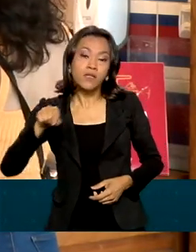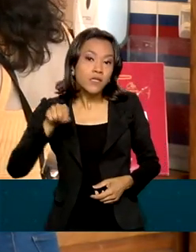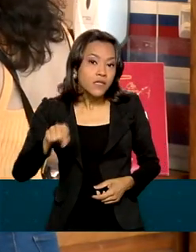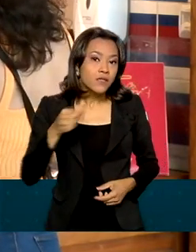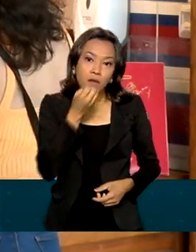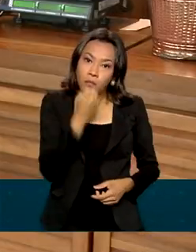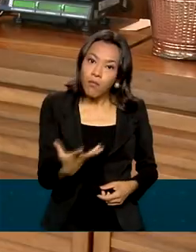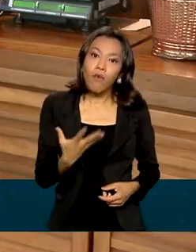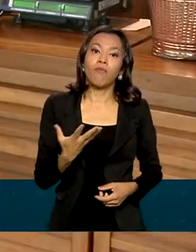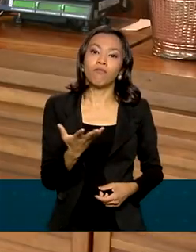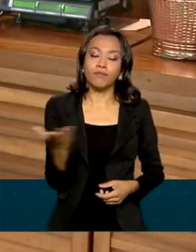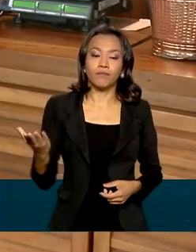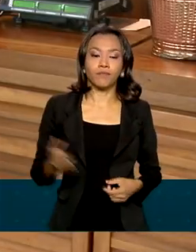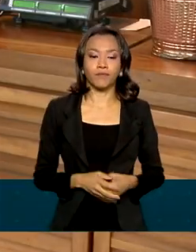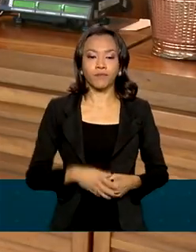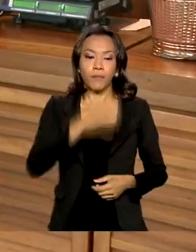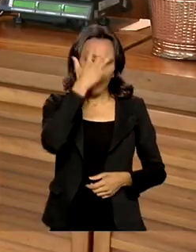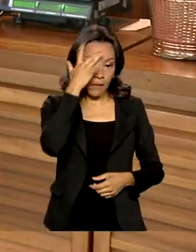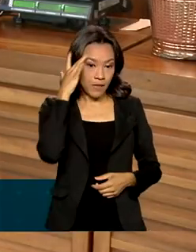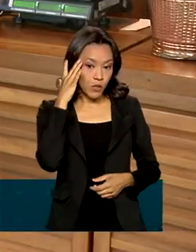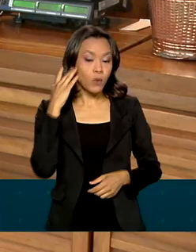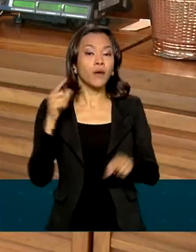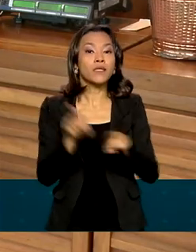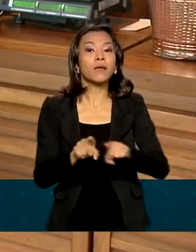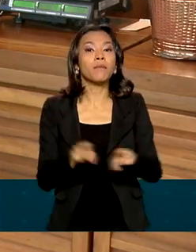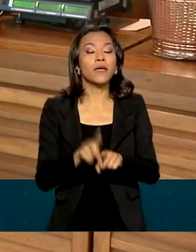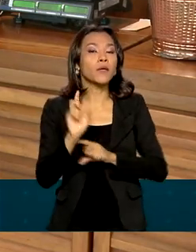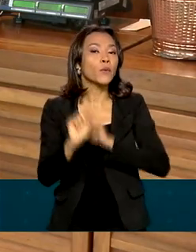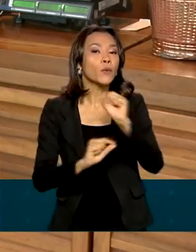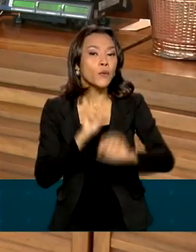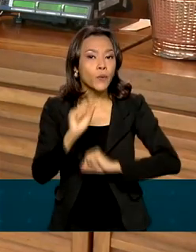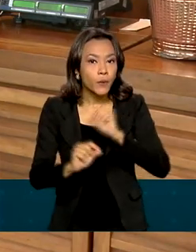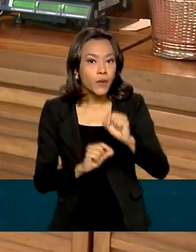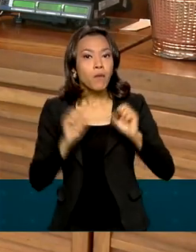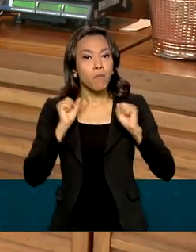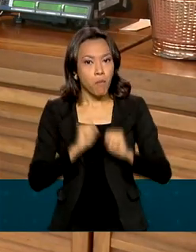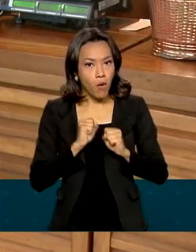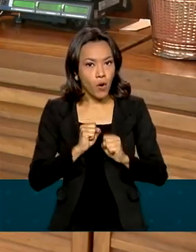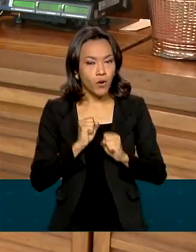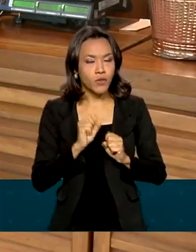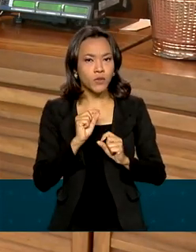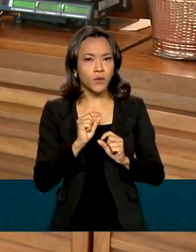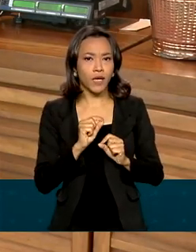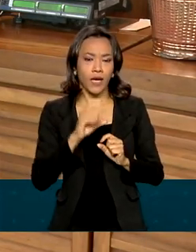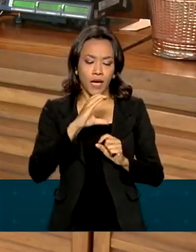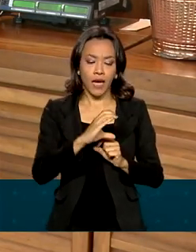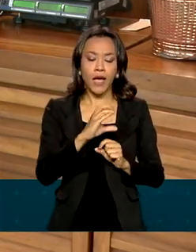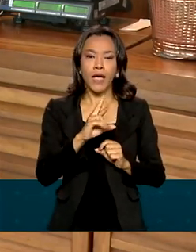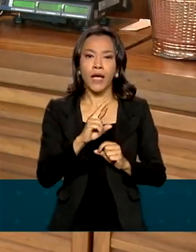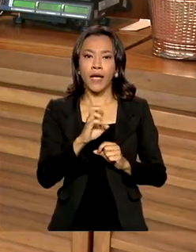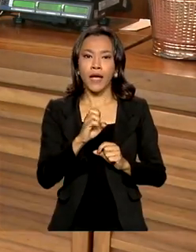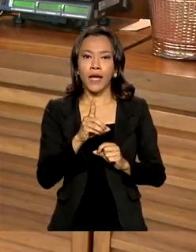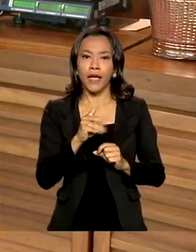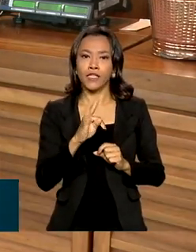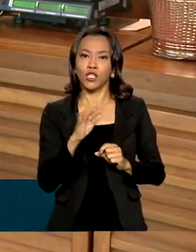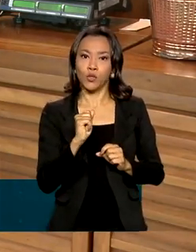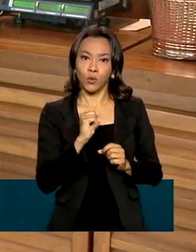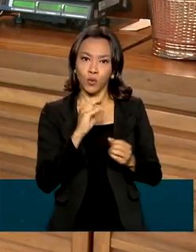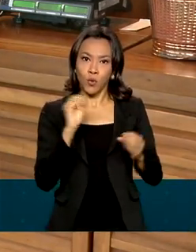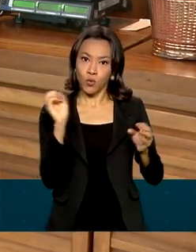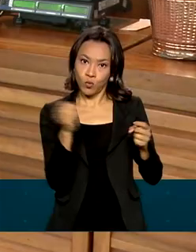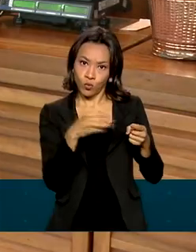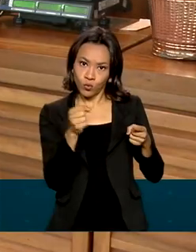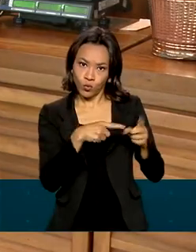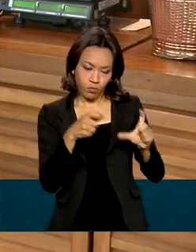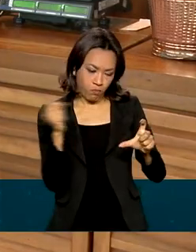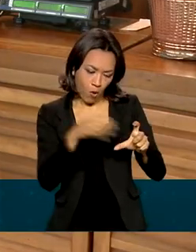benefício. O trabalhador também vai poder fazer a portabilidade. Os créditos acumulados em um cartão de uma